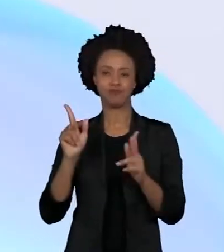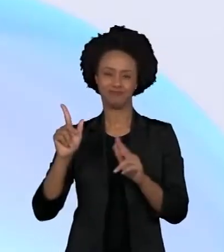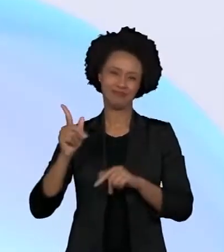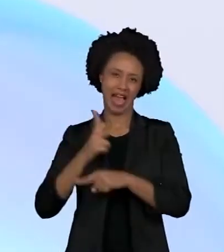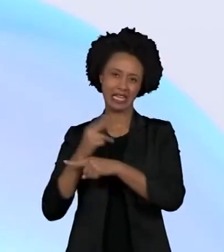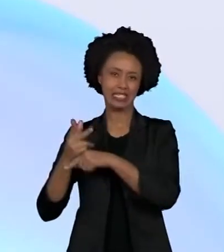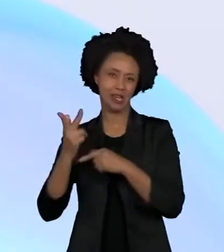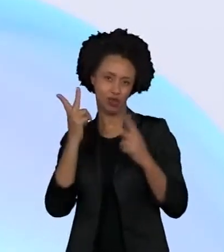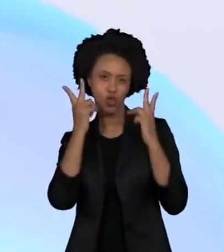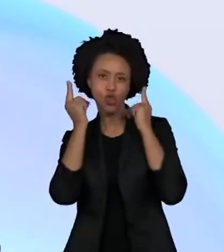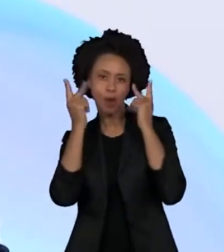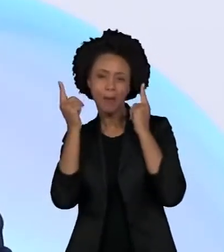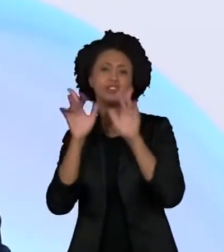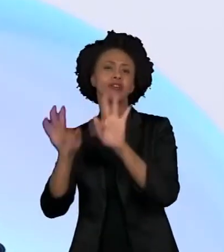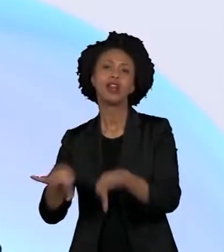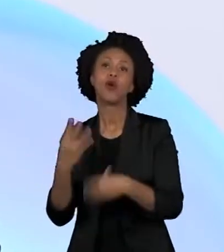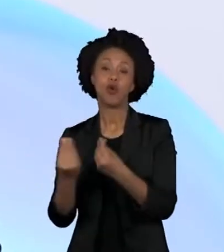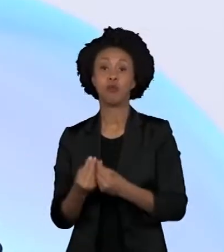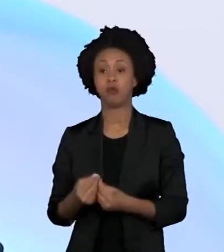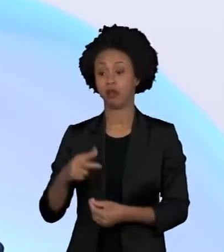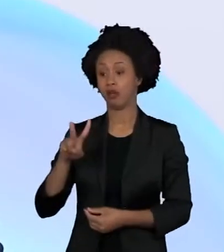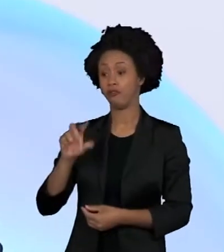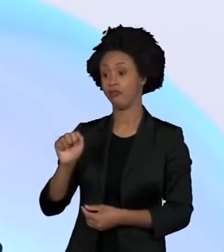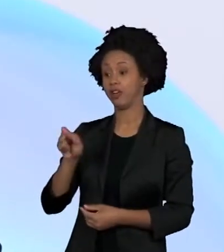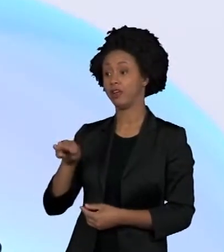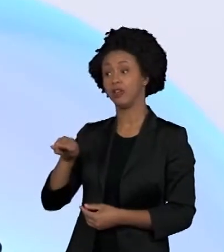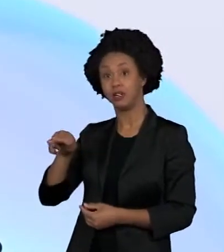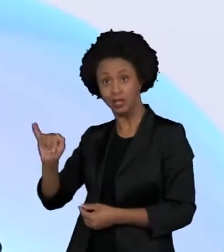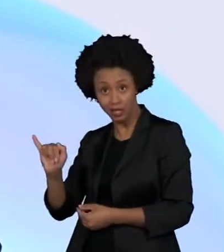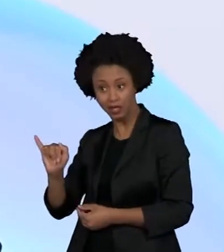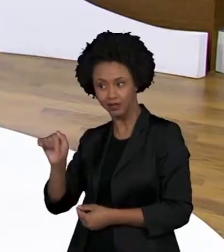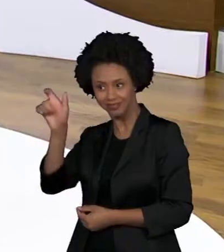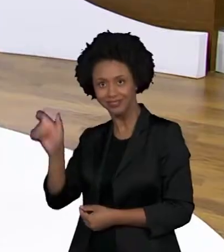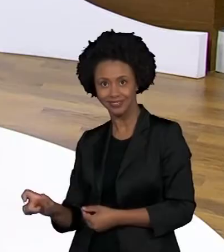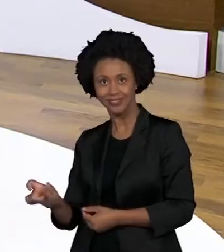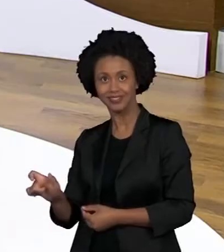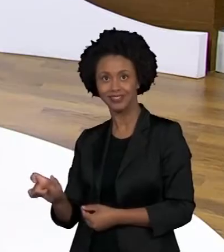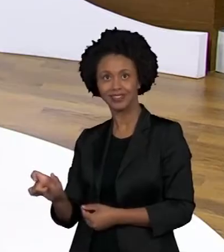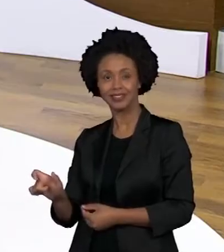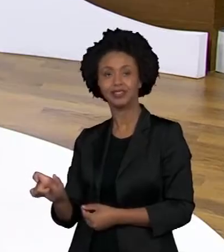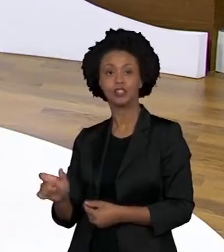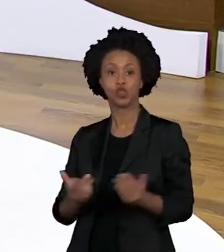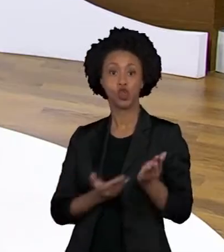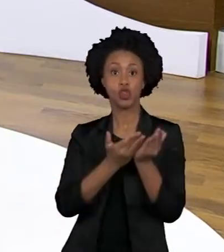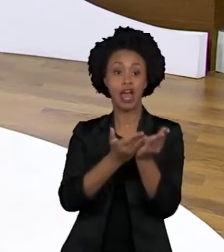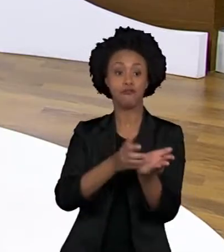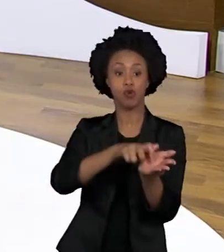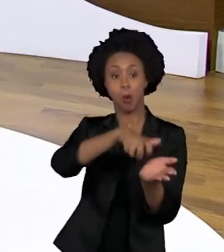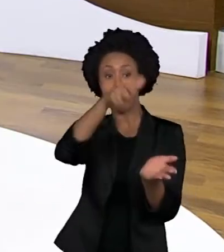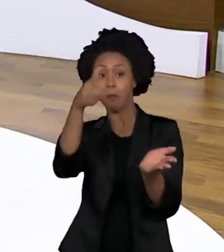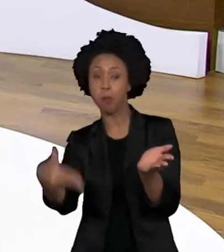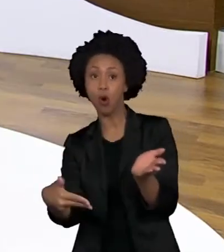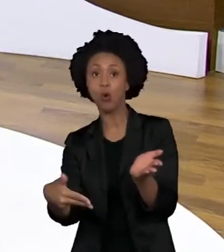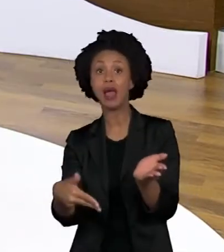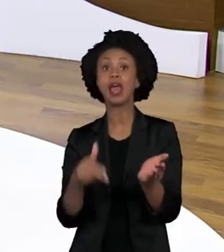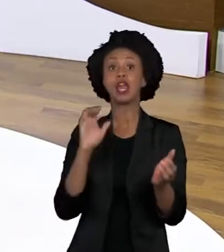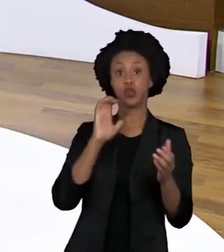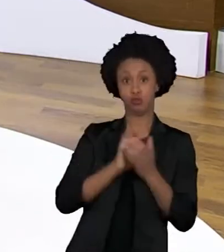a Vanice jogando do navio e o Rui atrás.